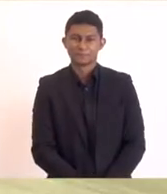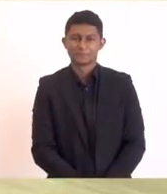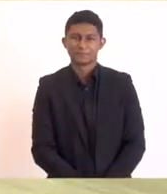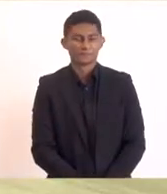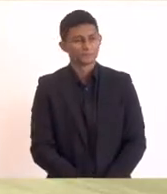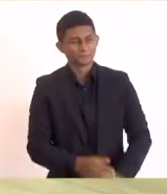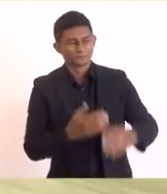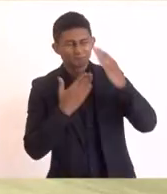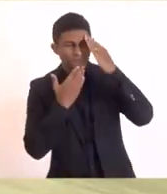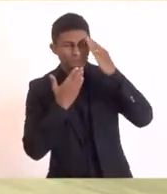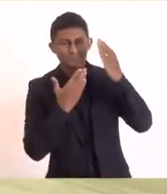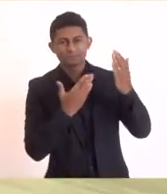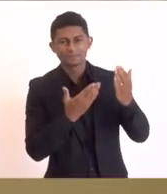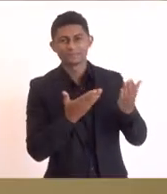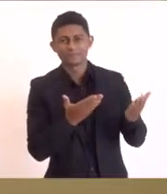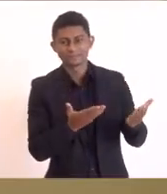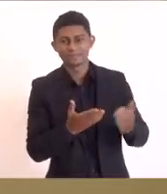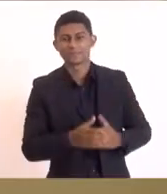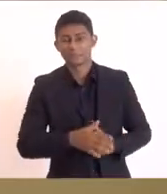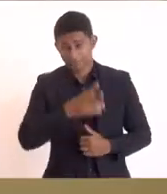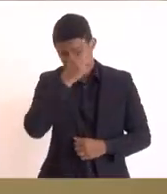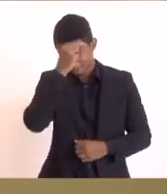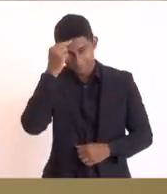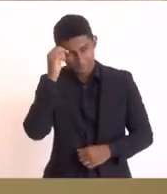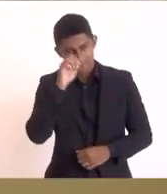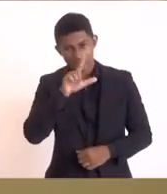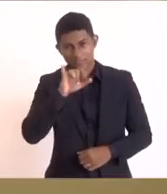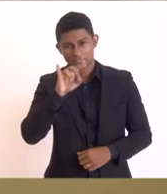Obrigada, prefeita Lívia, obrigado, Chiquinho.